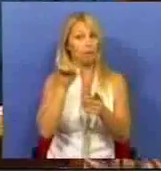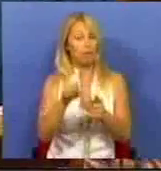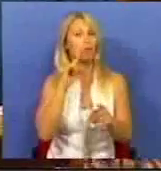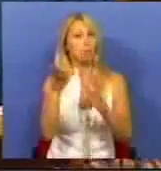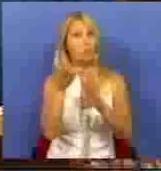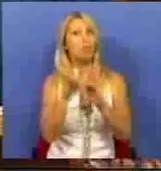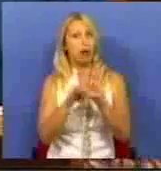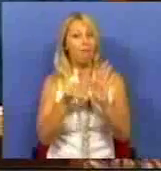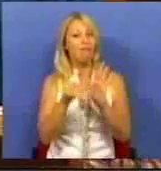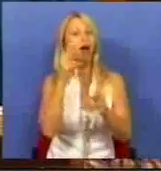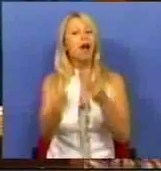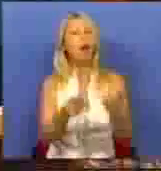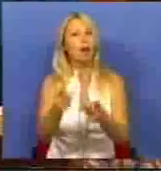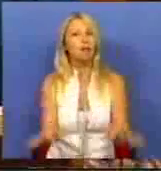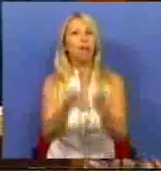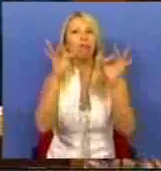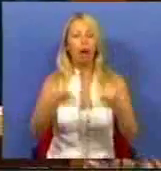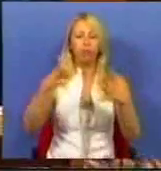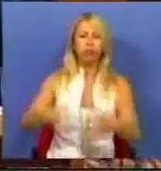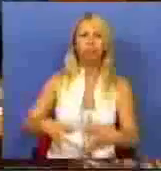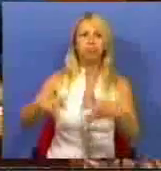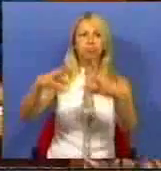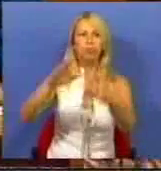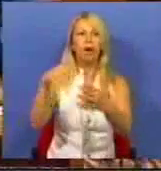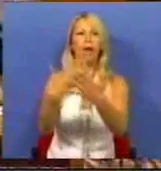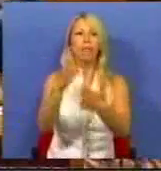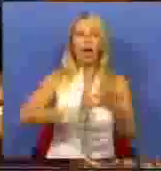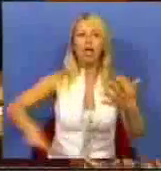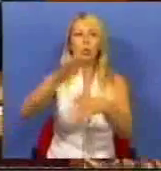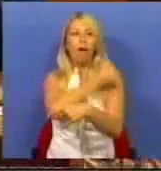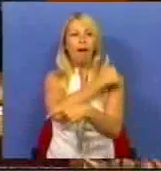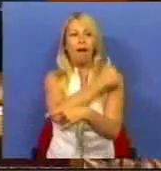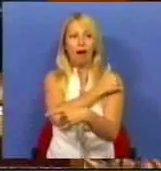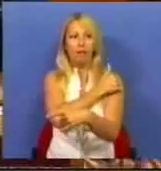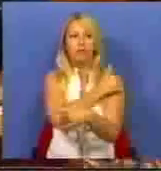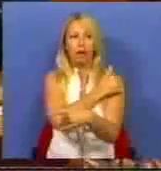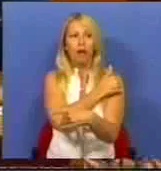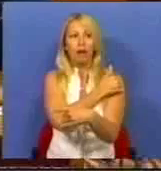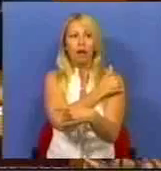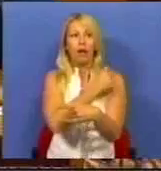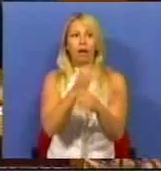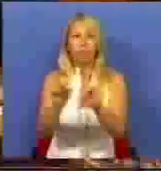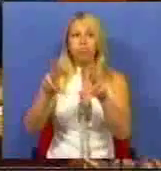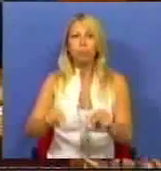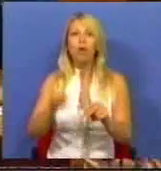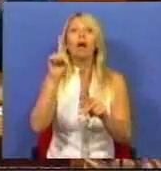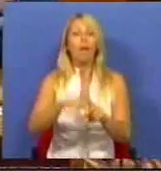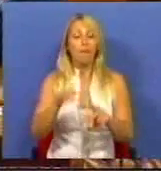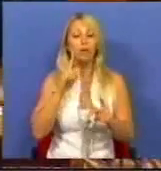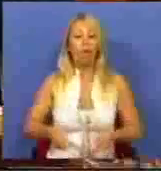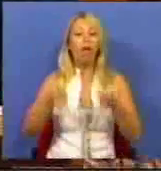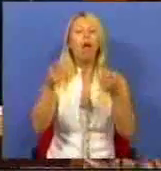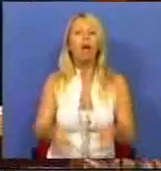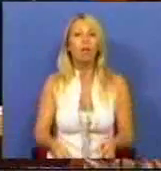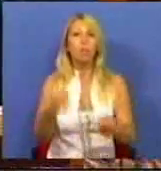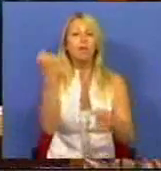analisado, a reabilitação do parque habitacional, mas ele passará também pela aposta decisiva na melhoria dos serviços públicos